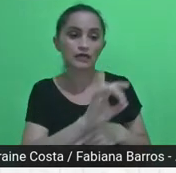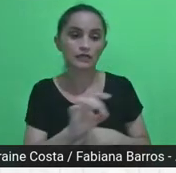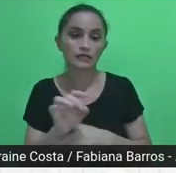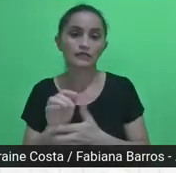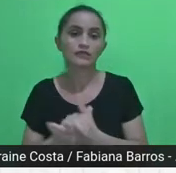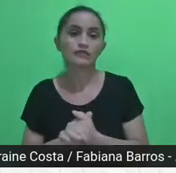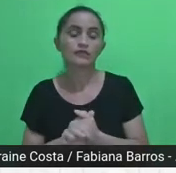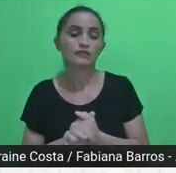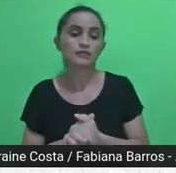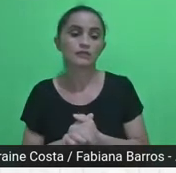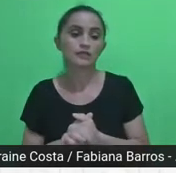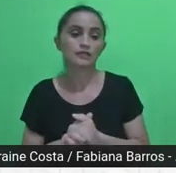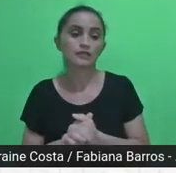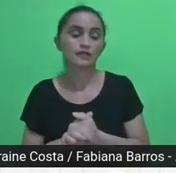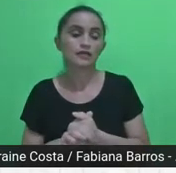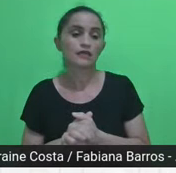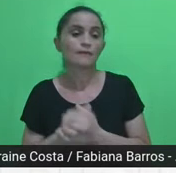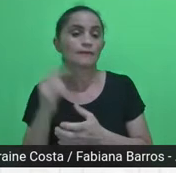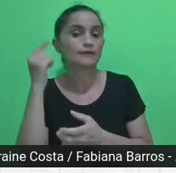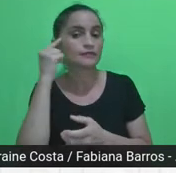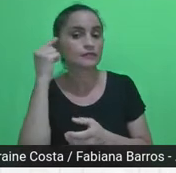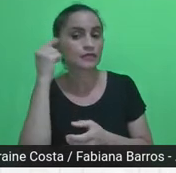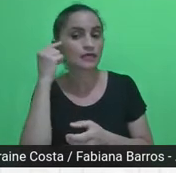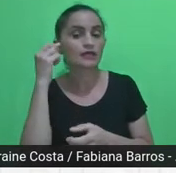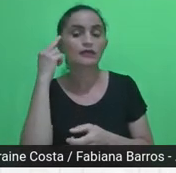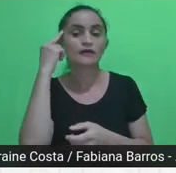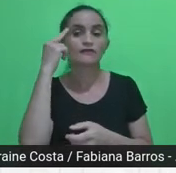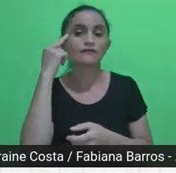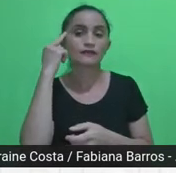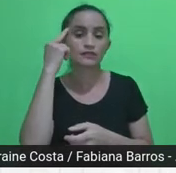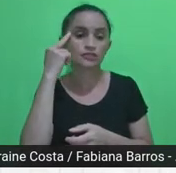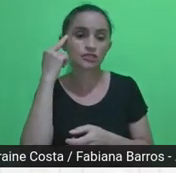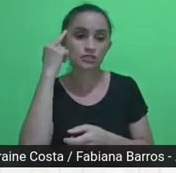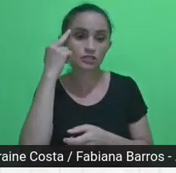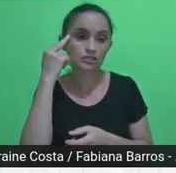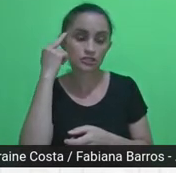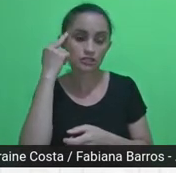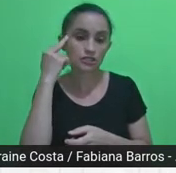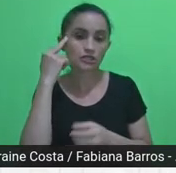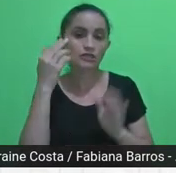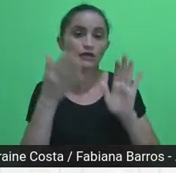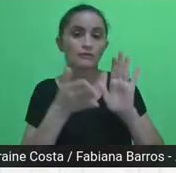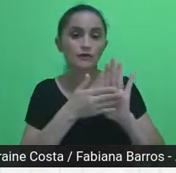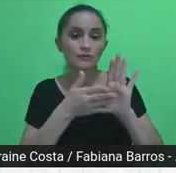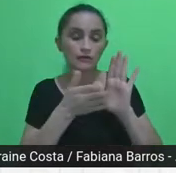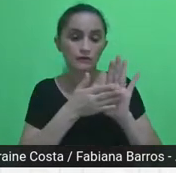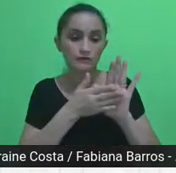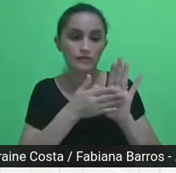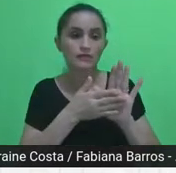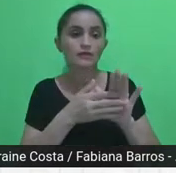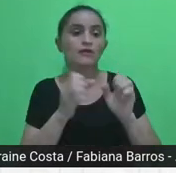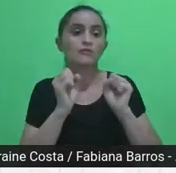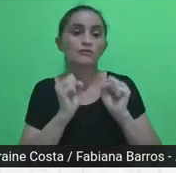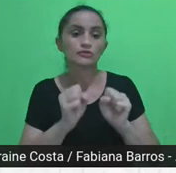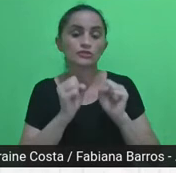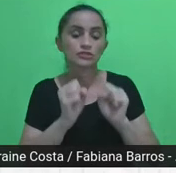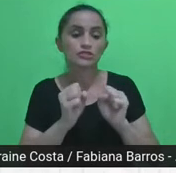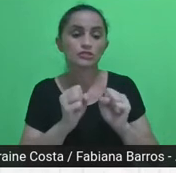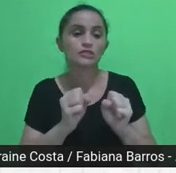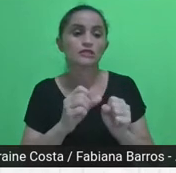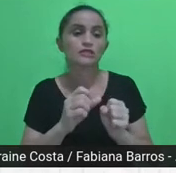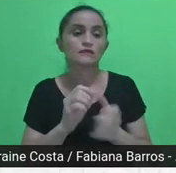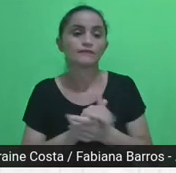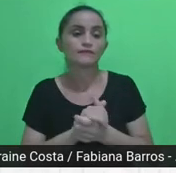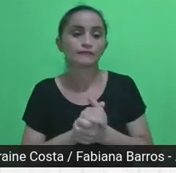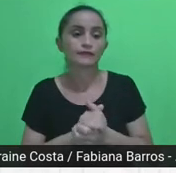consistia numa reflexão e numa proposição que podia ir desde o mais, vamos dizer, mais do